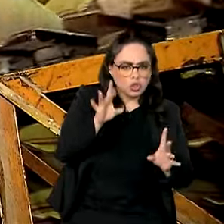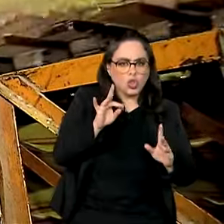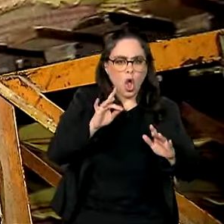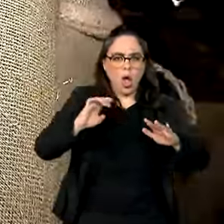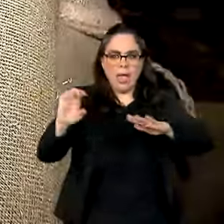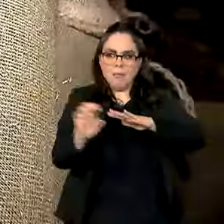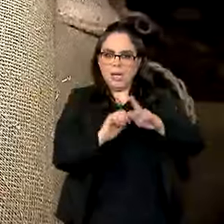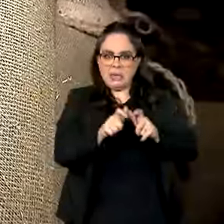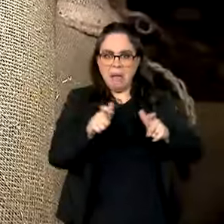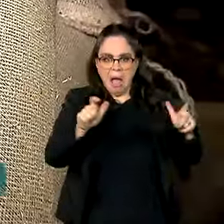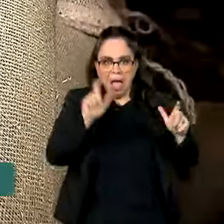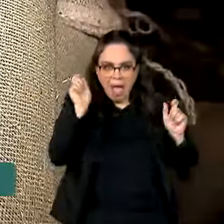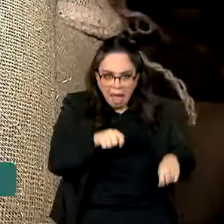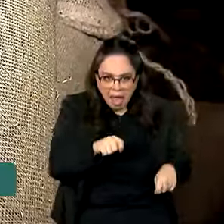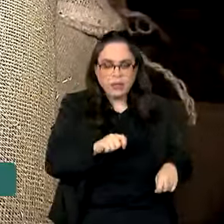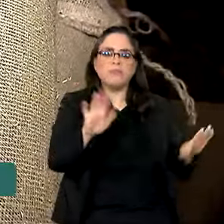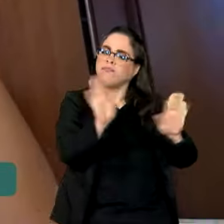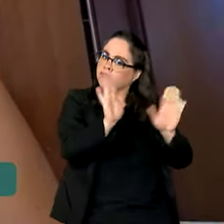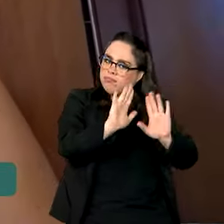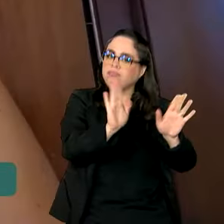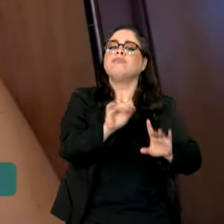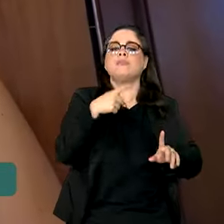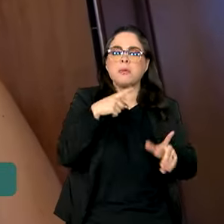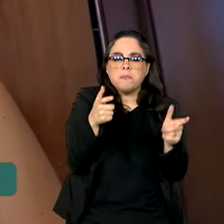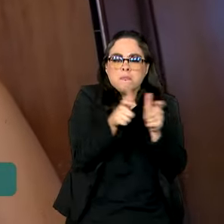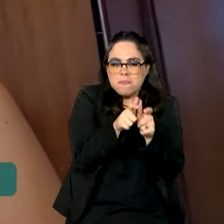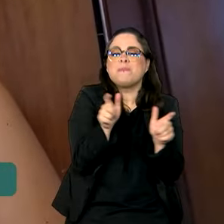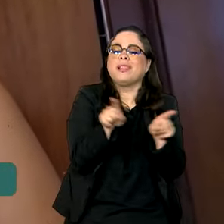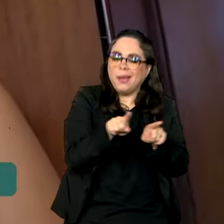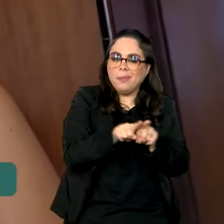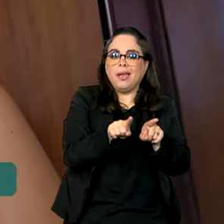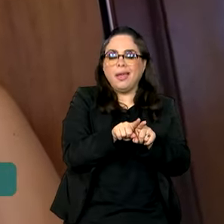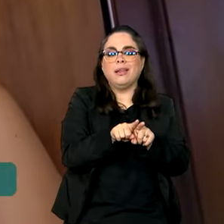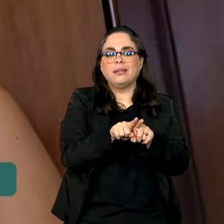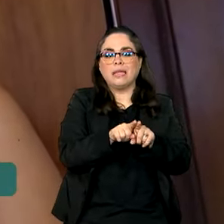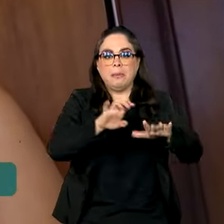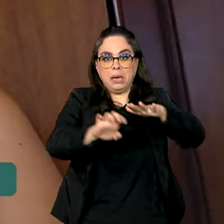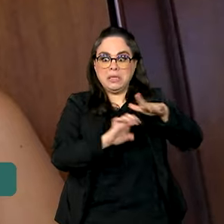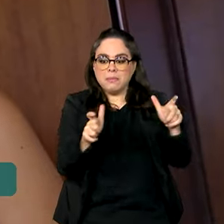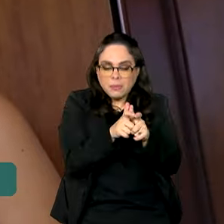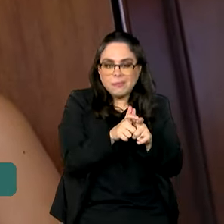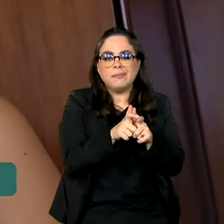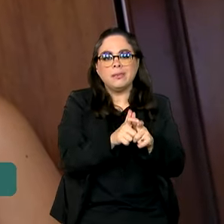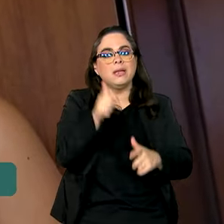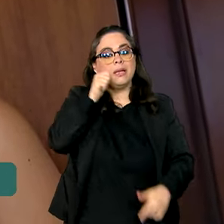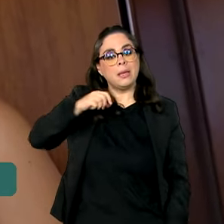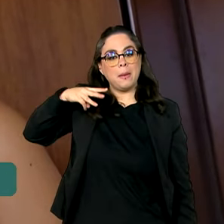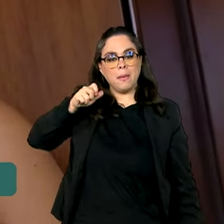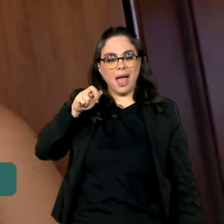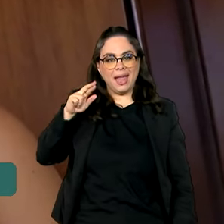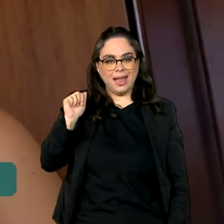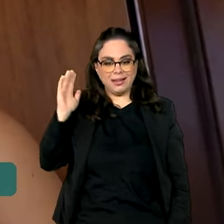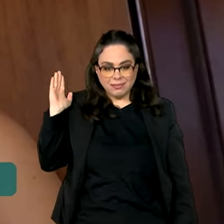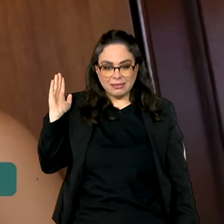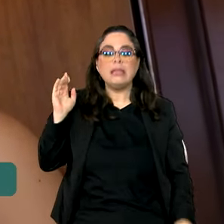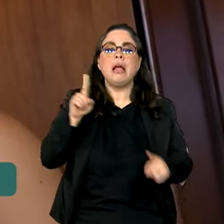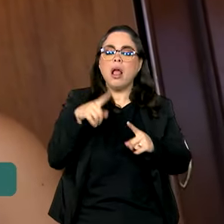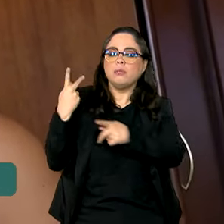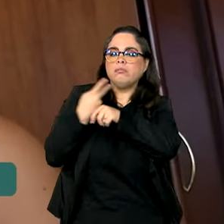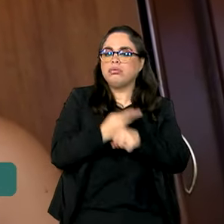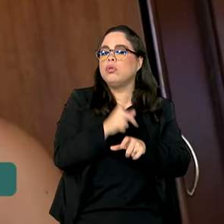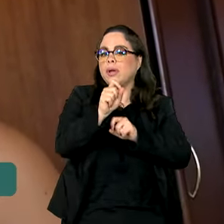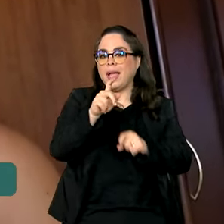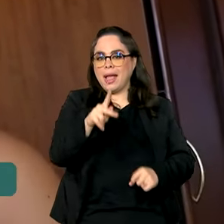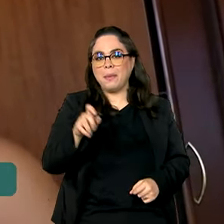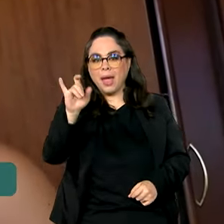negócios podem ser exportadores. Maria Tereza Castro buscou a ajuda da Apex Brasil e hoje envia